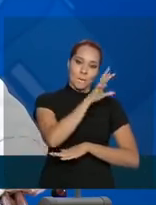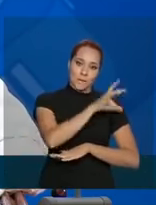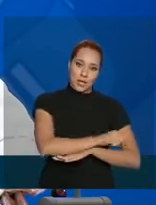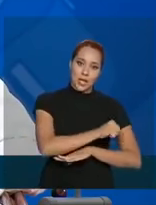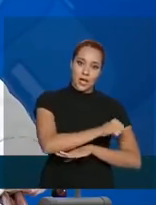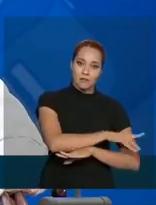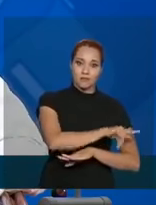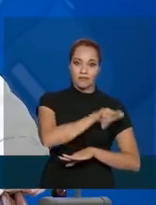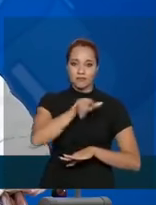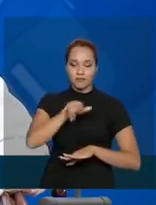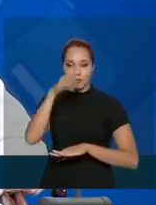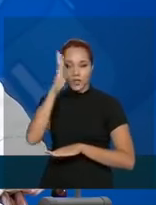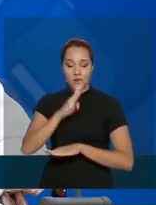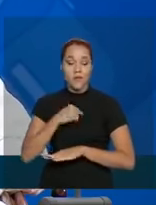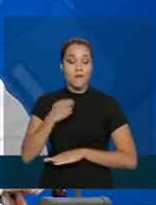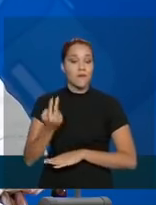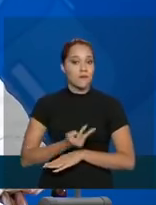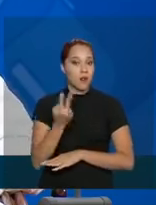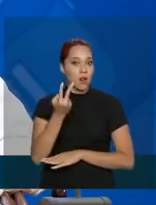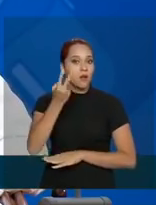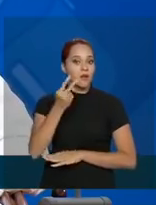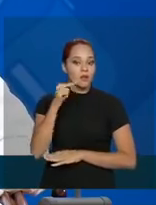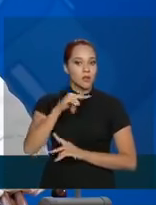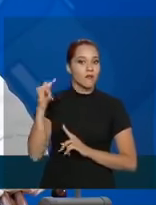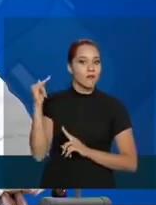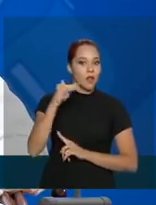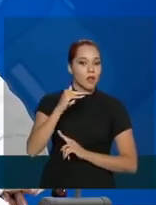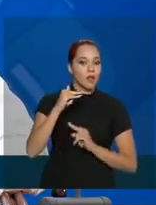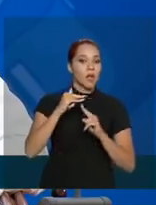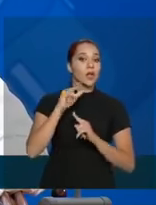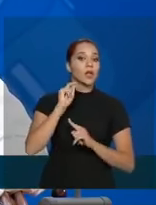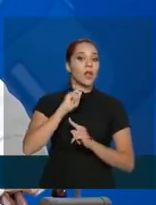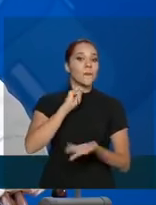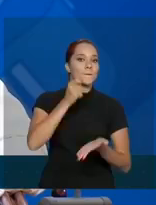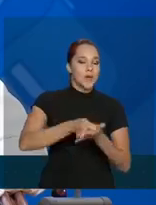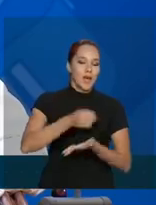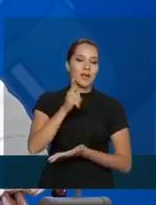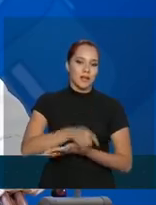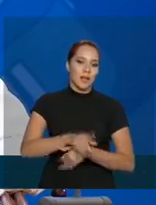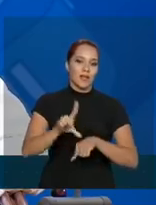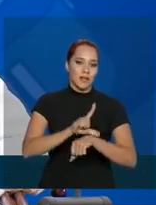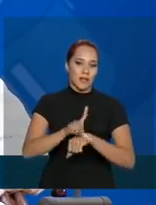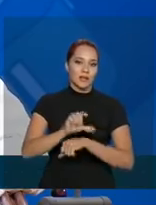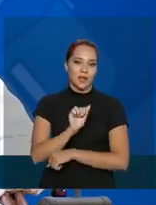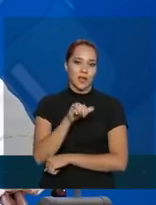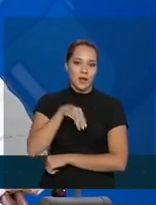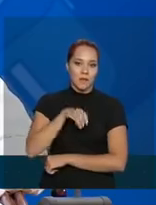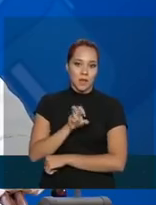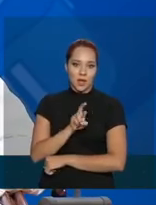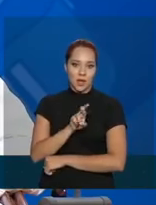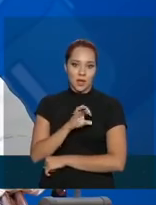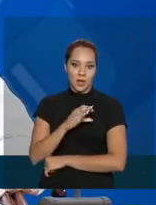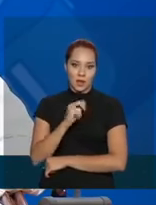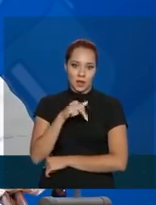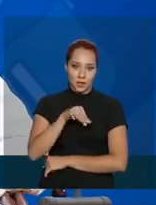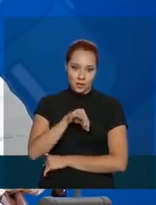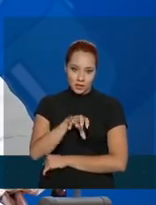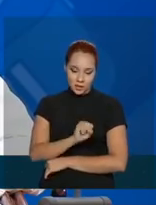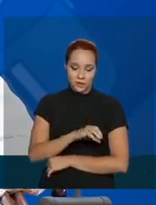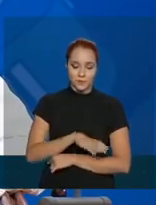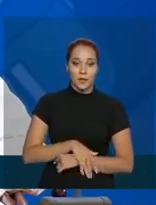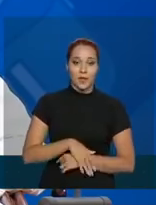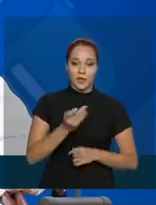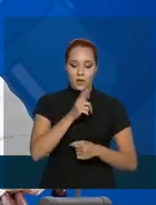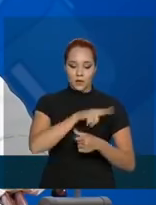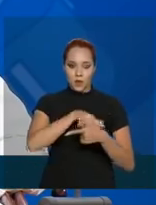essa primeira remessa e o custo desse avião está sendo custeado pelas lojas americanas. Duas aeronaves irão